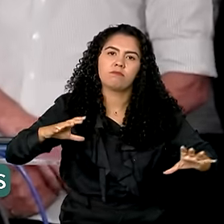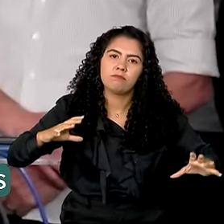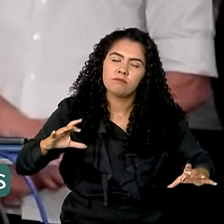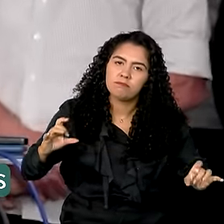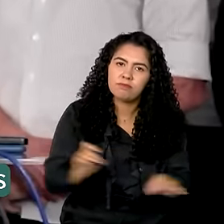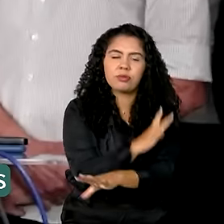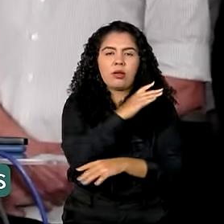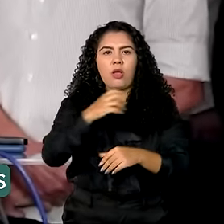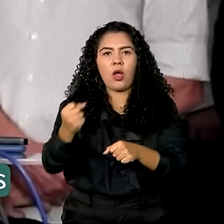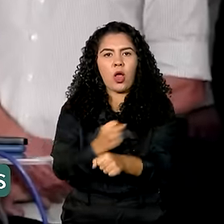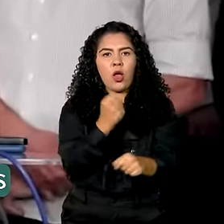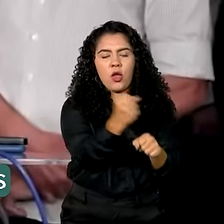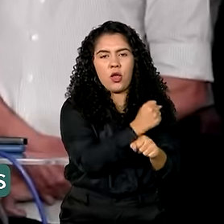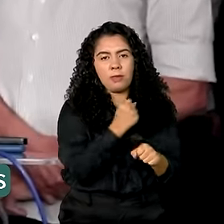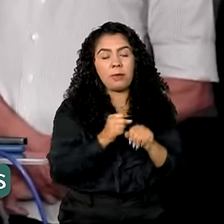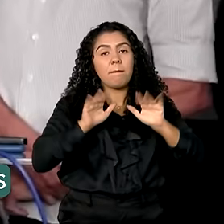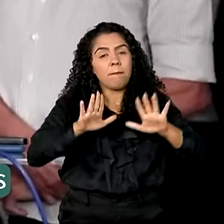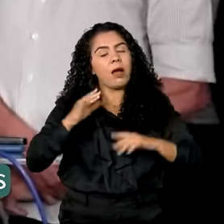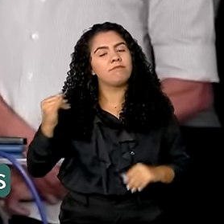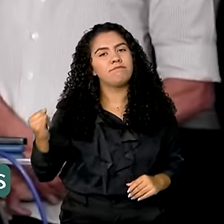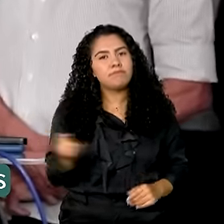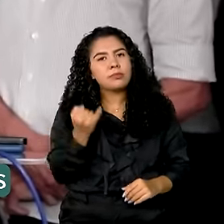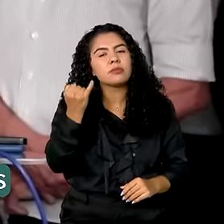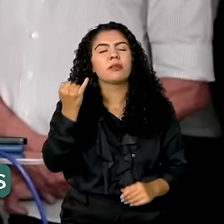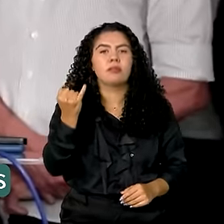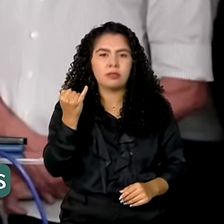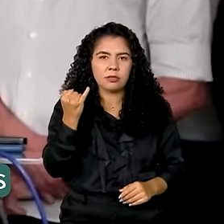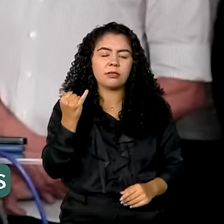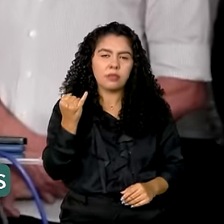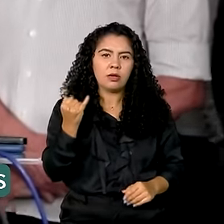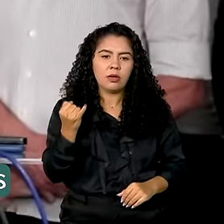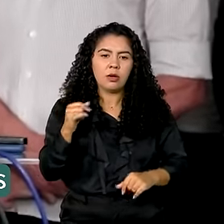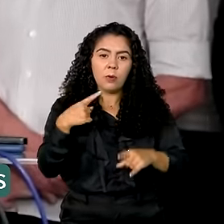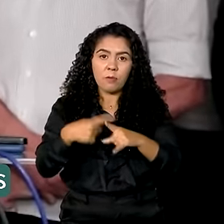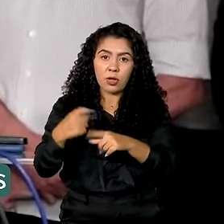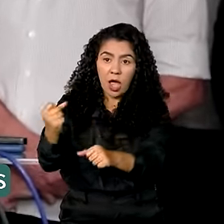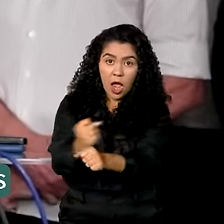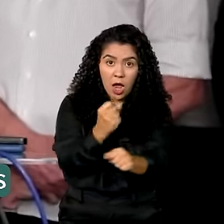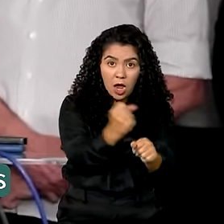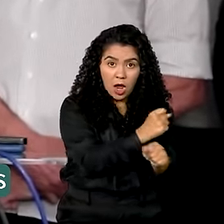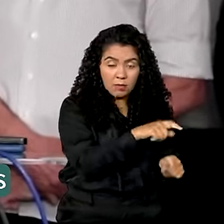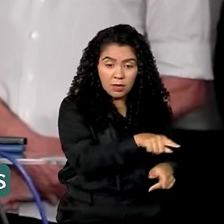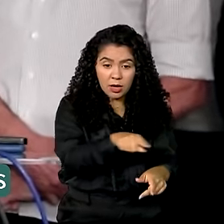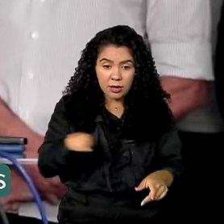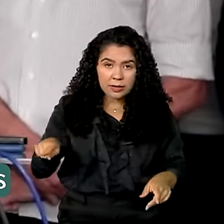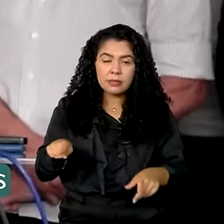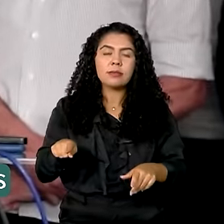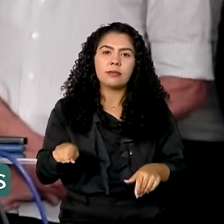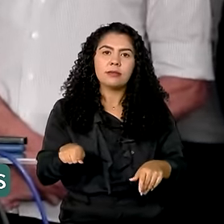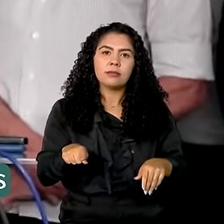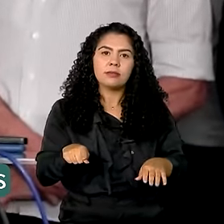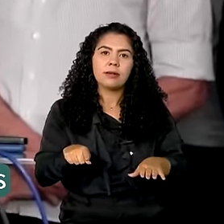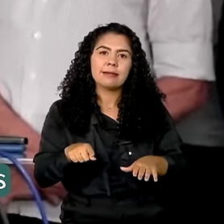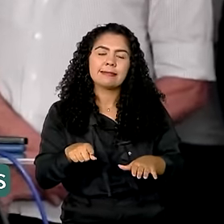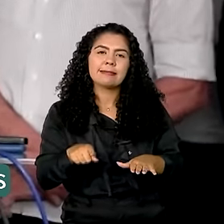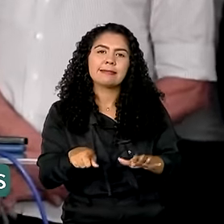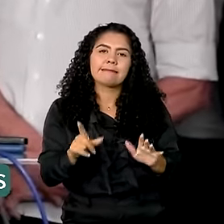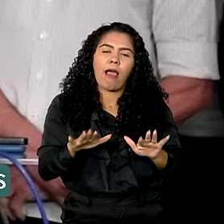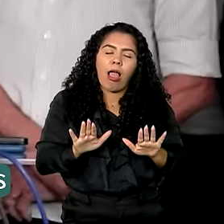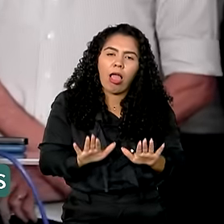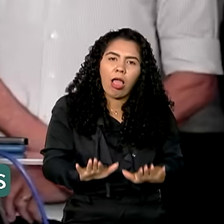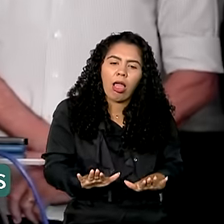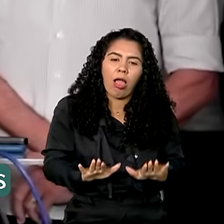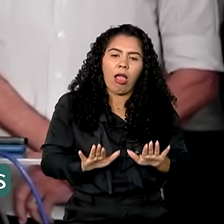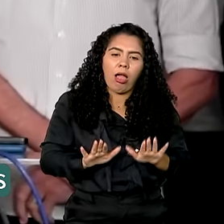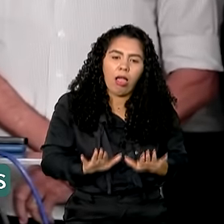municípios. É importante porque essas obras estão um passo atrás do ritmo das